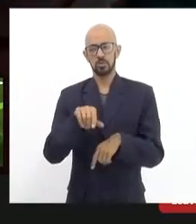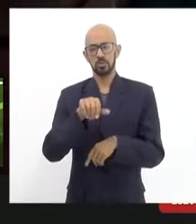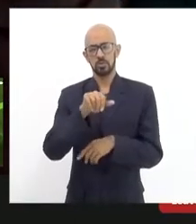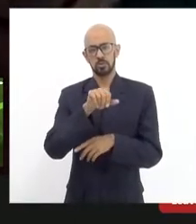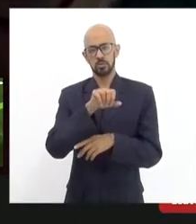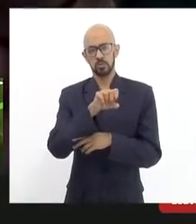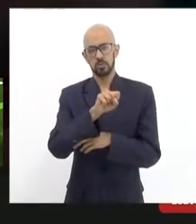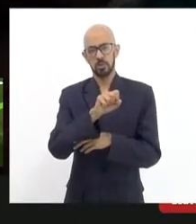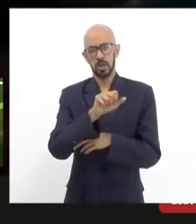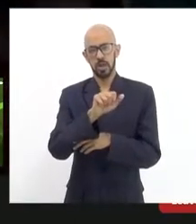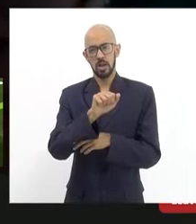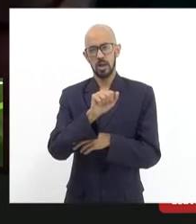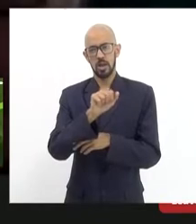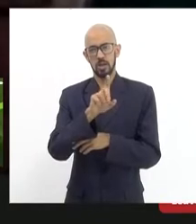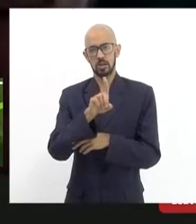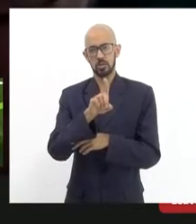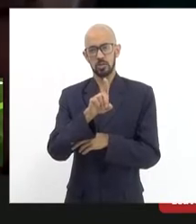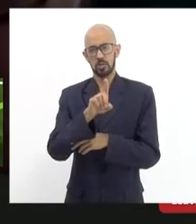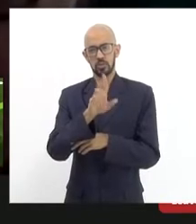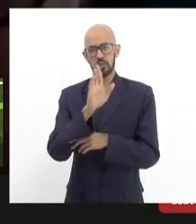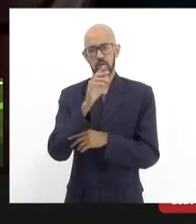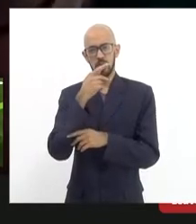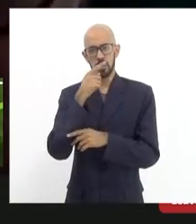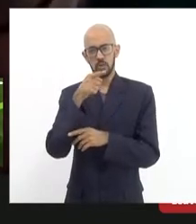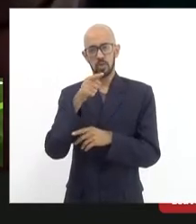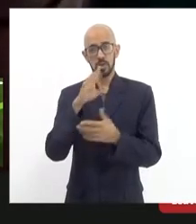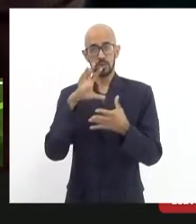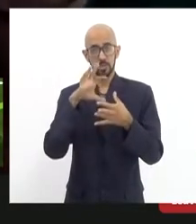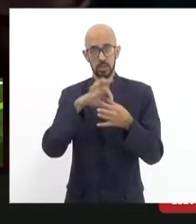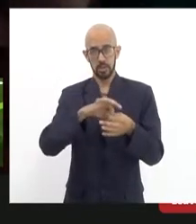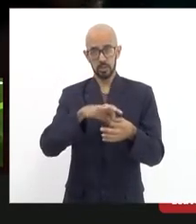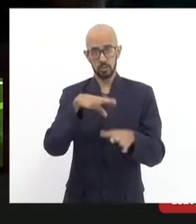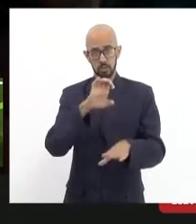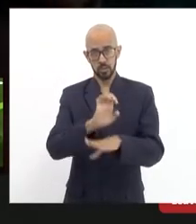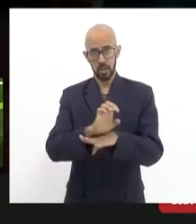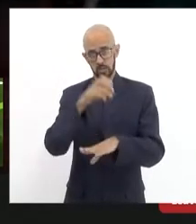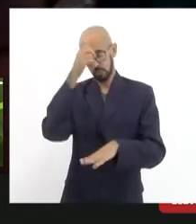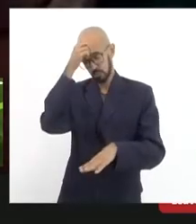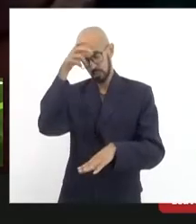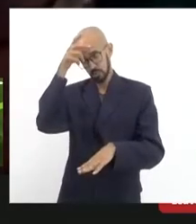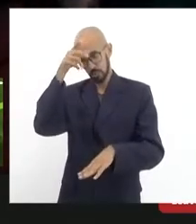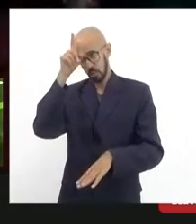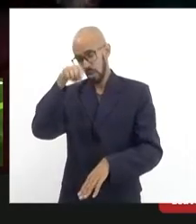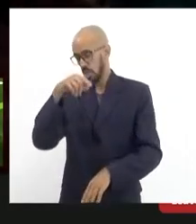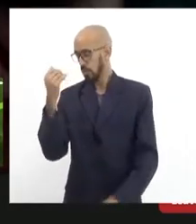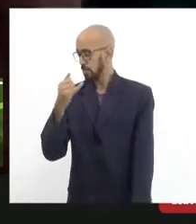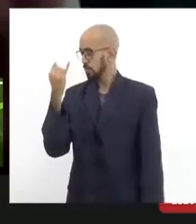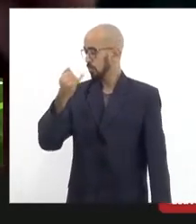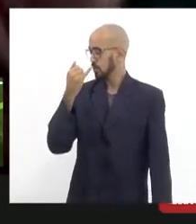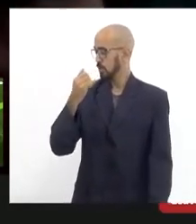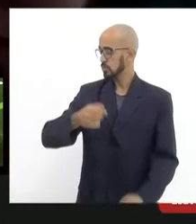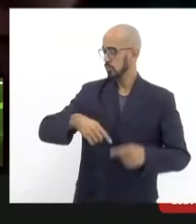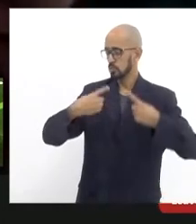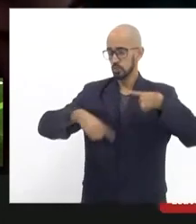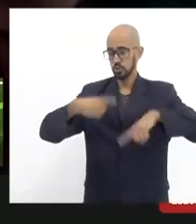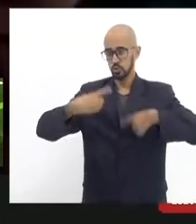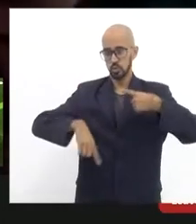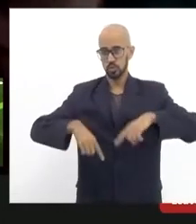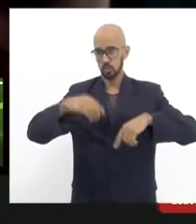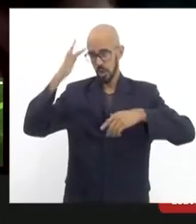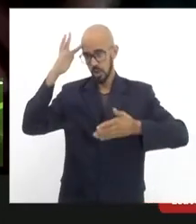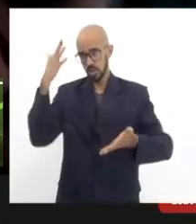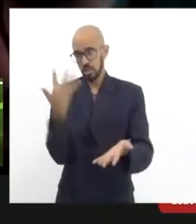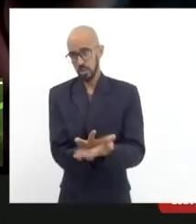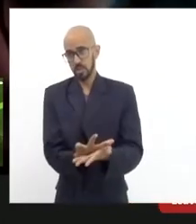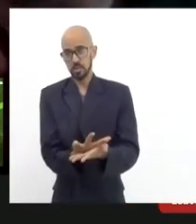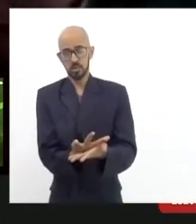integração do Estado com o município é fundamental vamos discutir o cumprimento da decisão